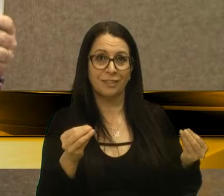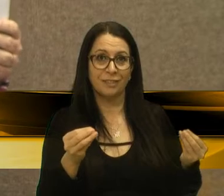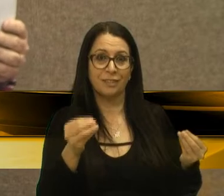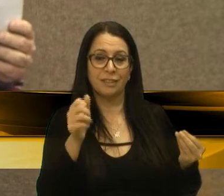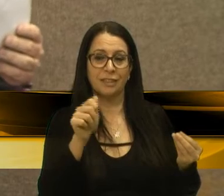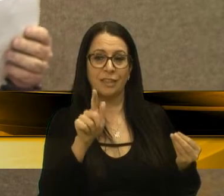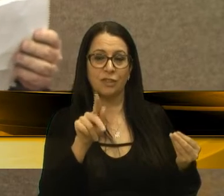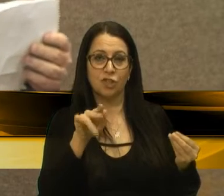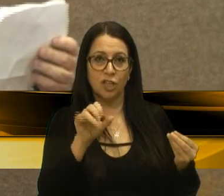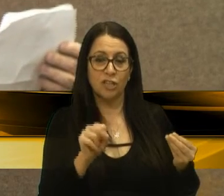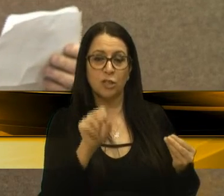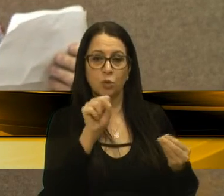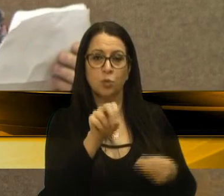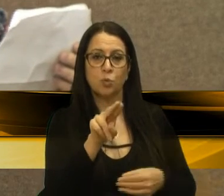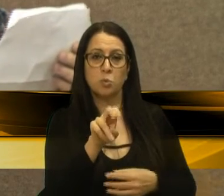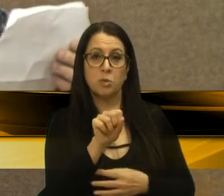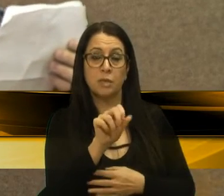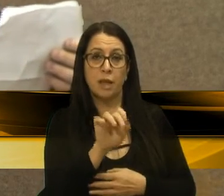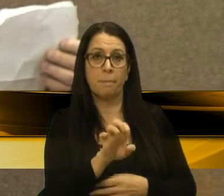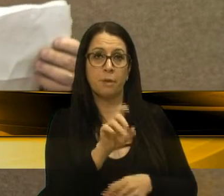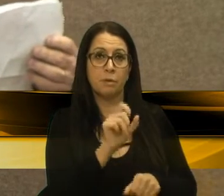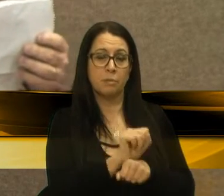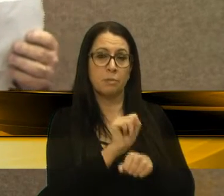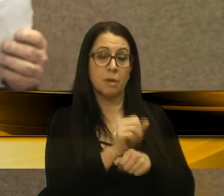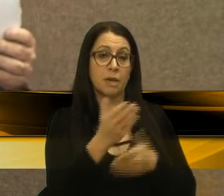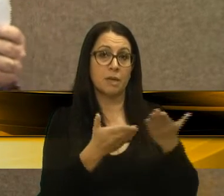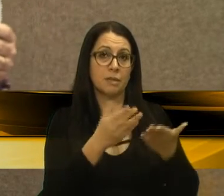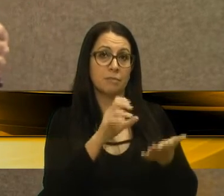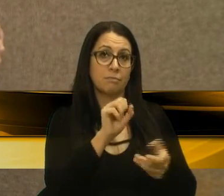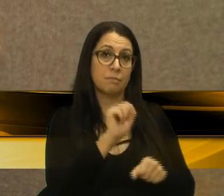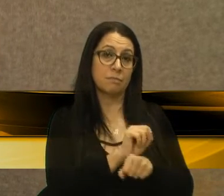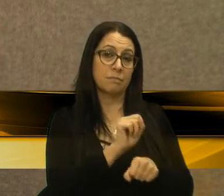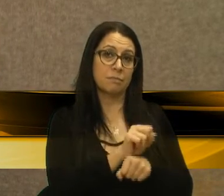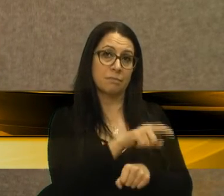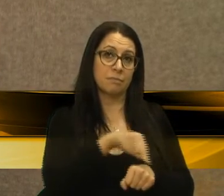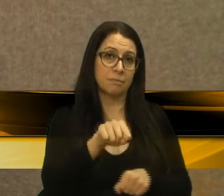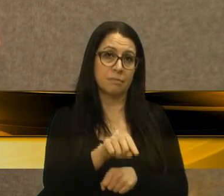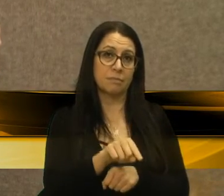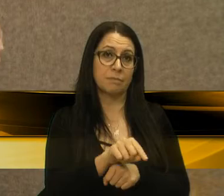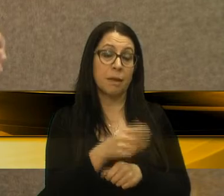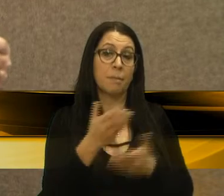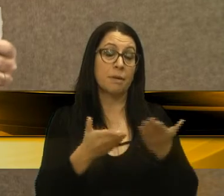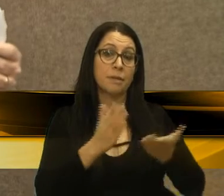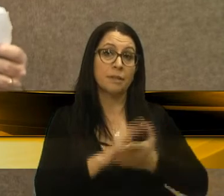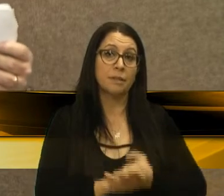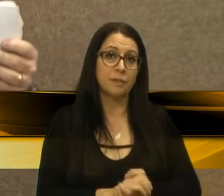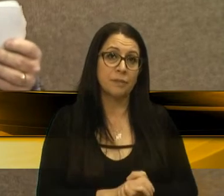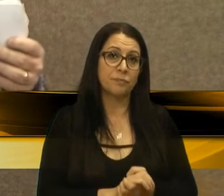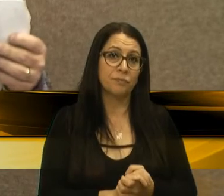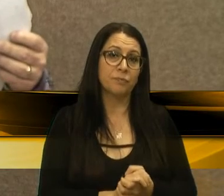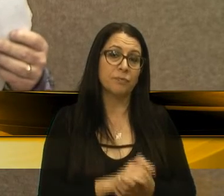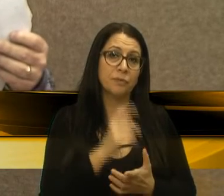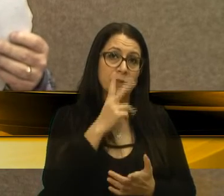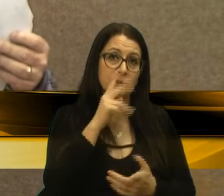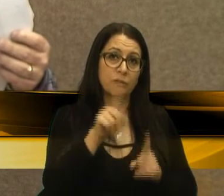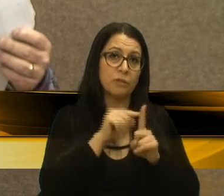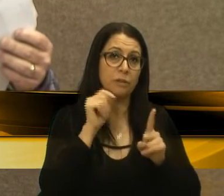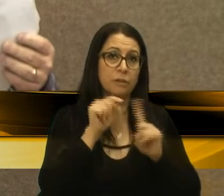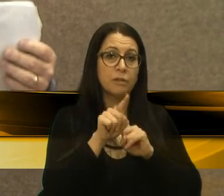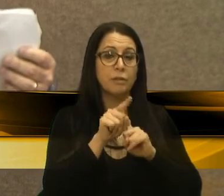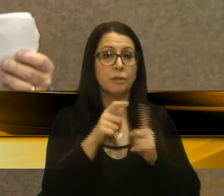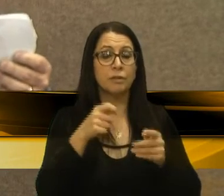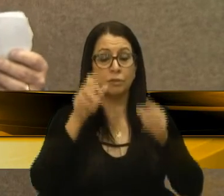SUSEP, enquanto aguardava na sala de espera da unidade para ser atendido. Conforme informações de